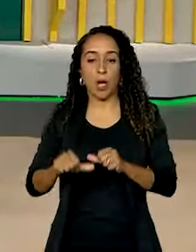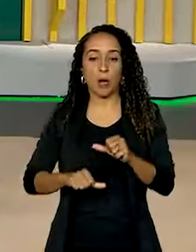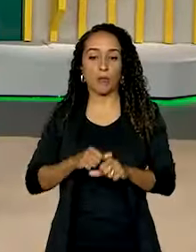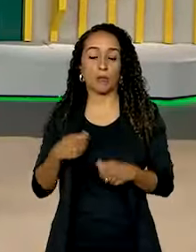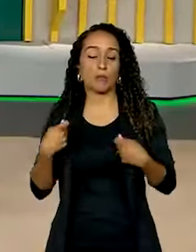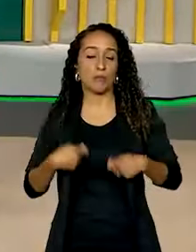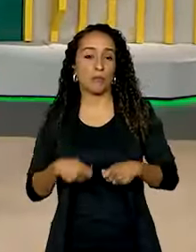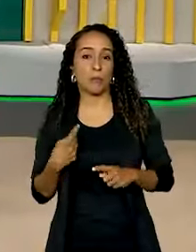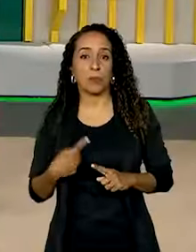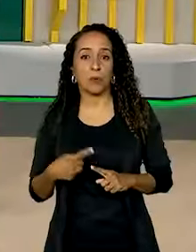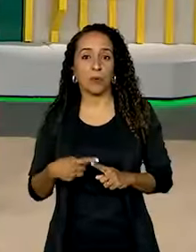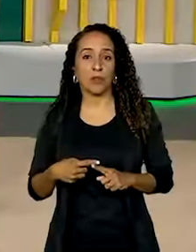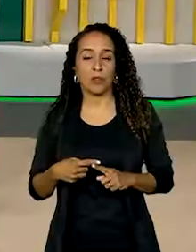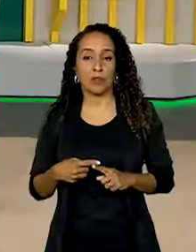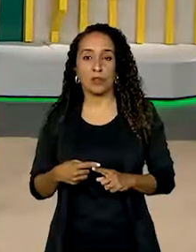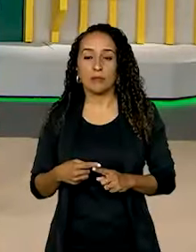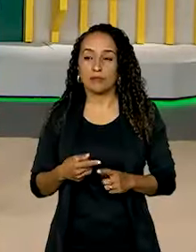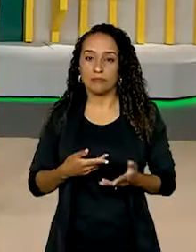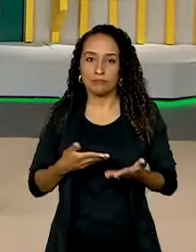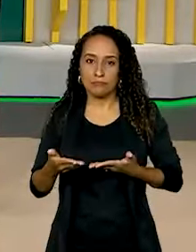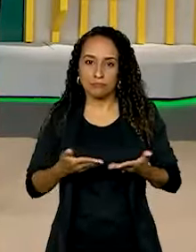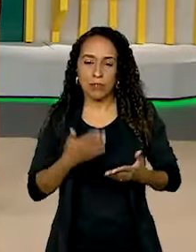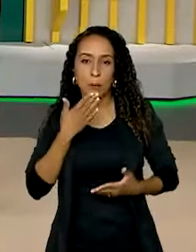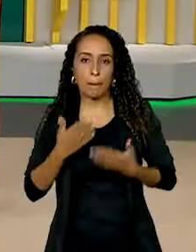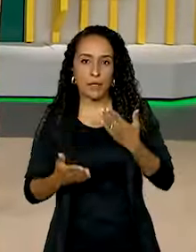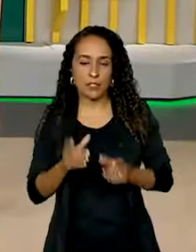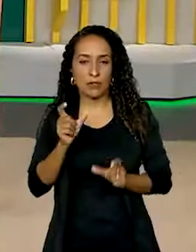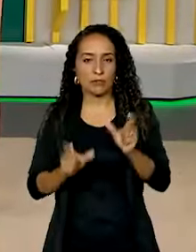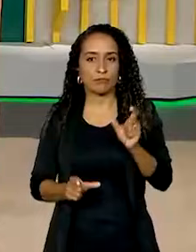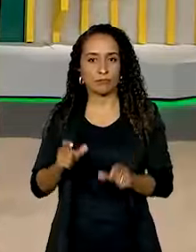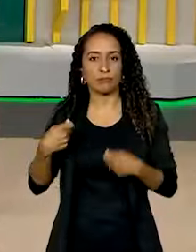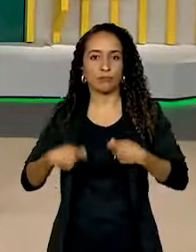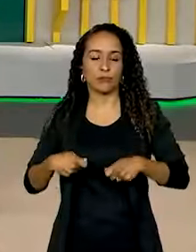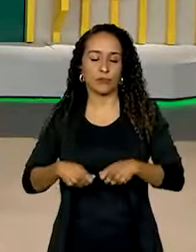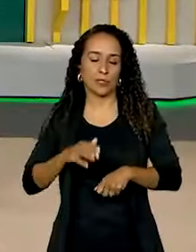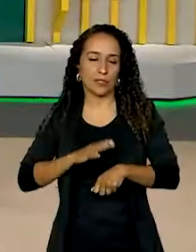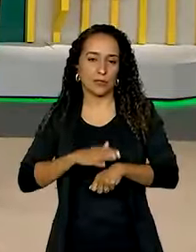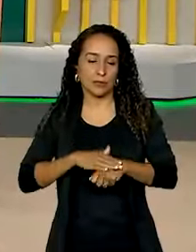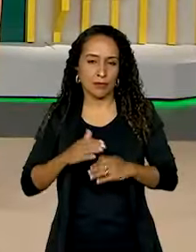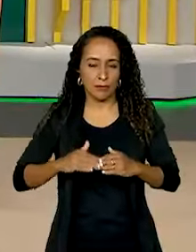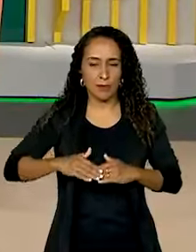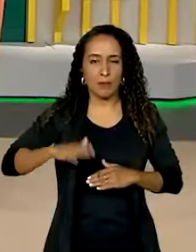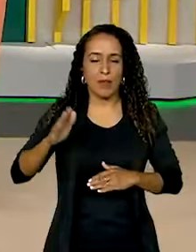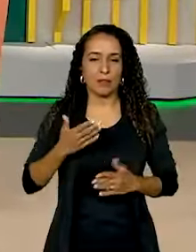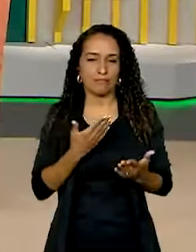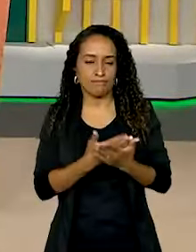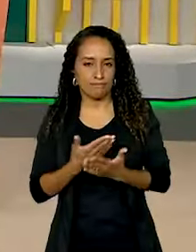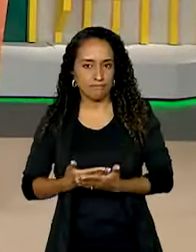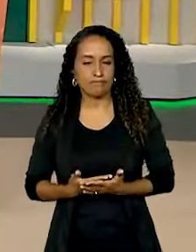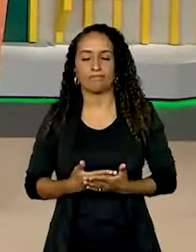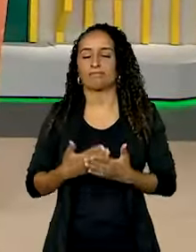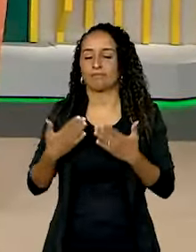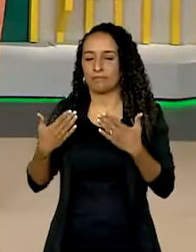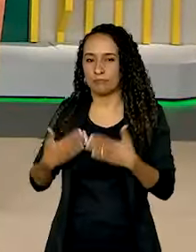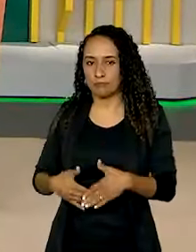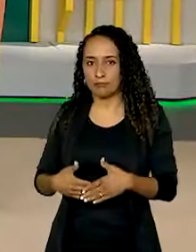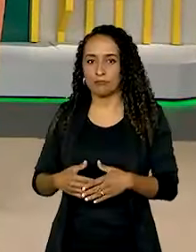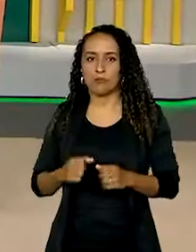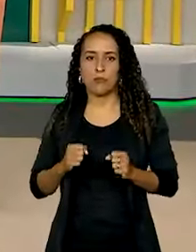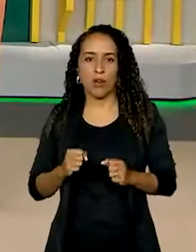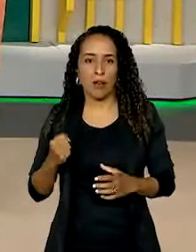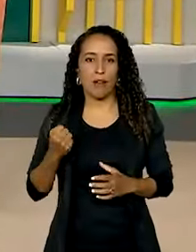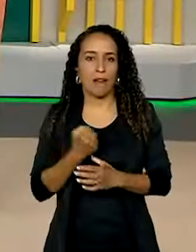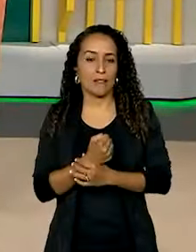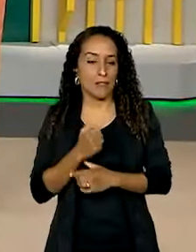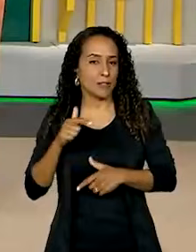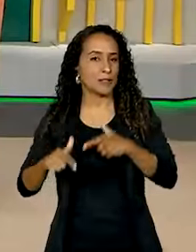necessária para atender a demanda dos candidatos que precisam de mais tempo para estudar para essa prova e que pode garantir